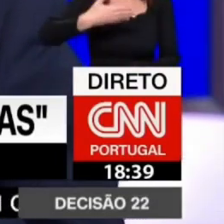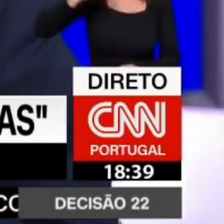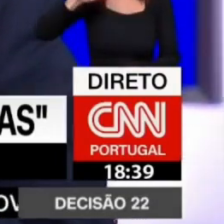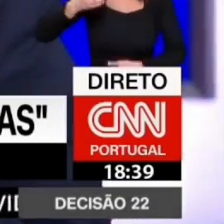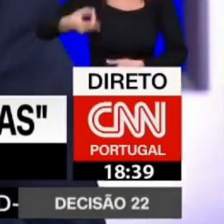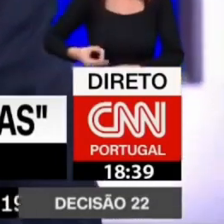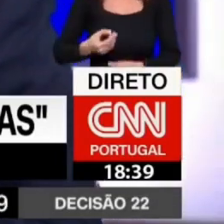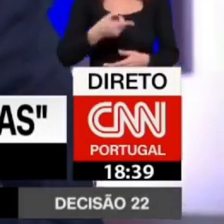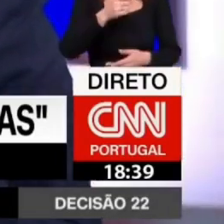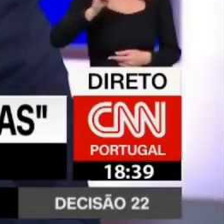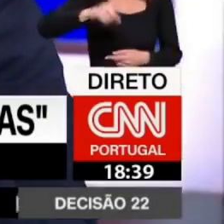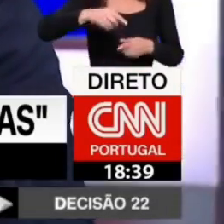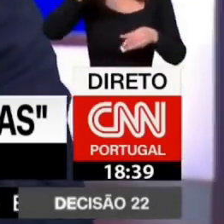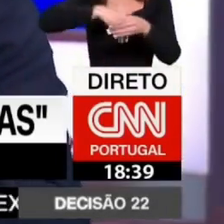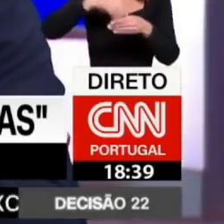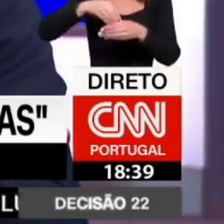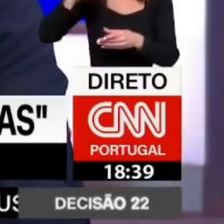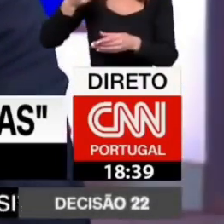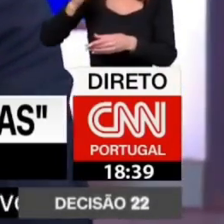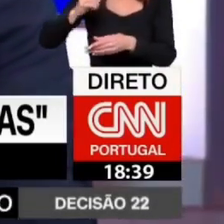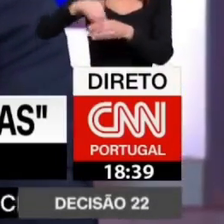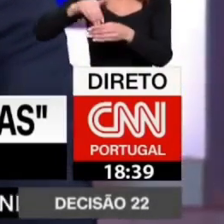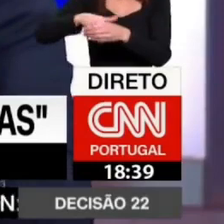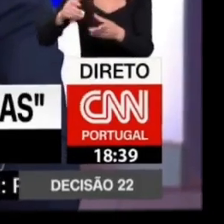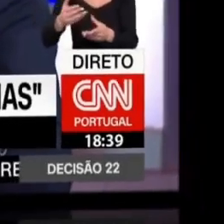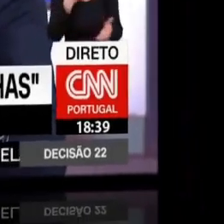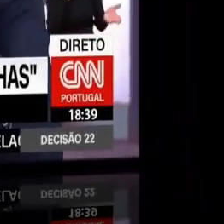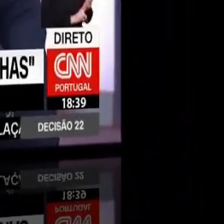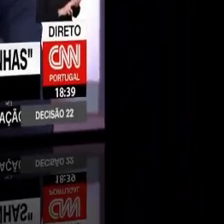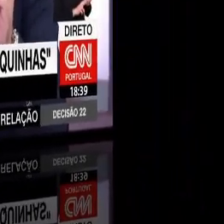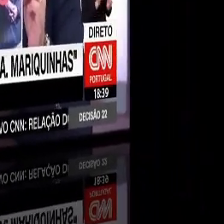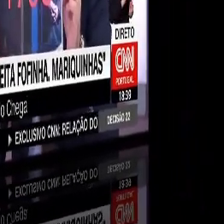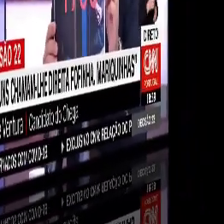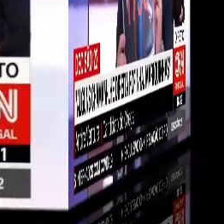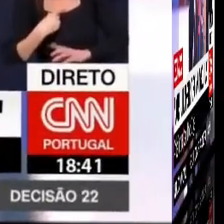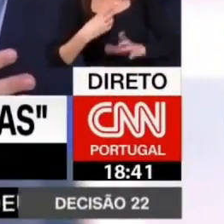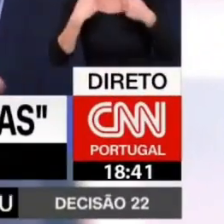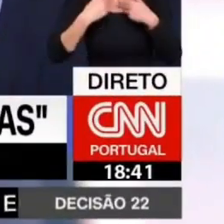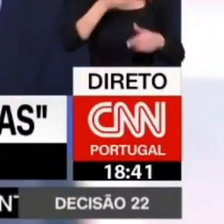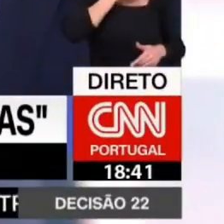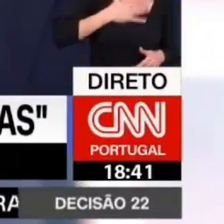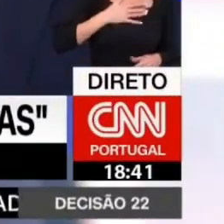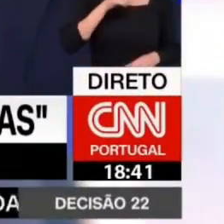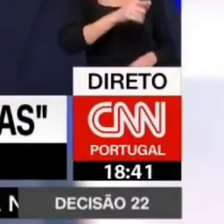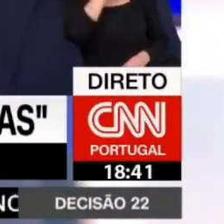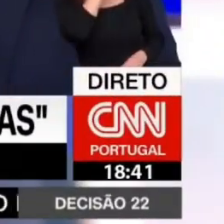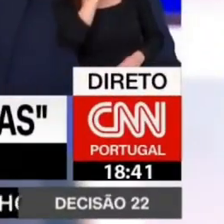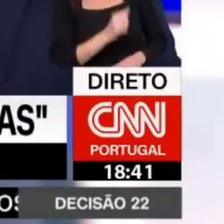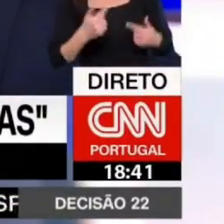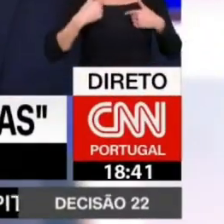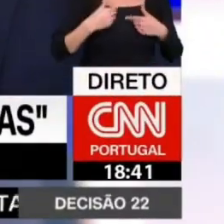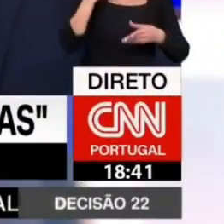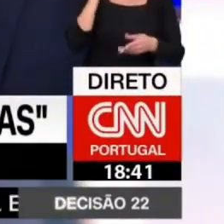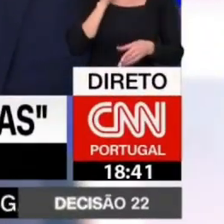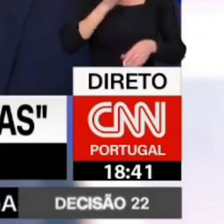1789 foi o número de vezes que o CDS estou ao lado do PS nesta legislatura. Não é verdade, ao Francisco? a dizer isso. Está aqui. 1789. Você é do Sporting. Não fui eu que estive na